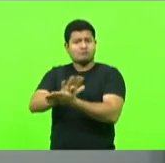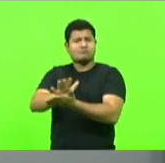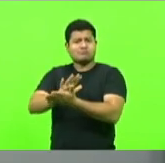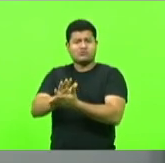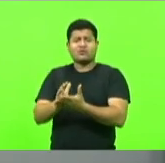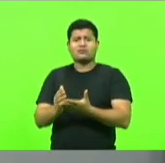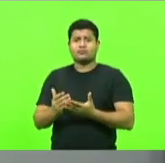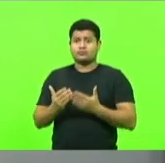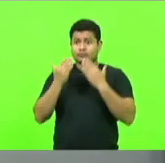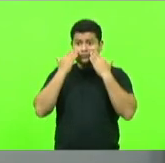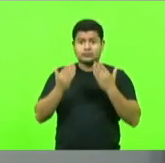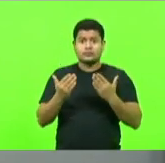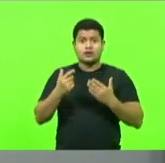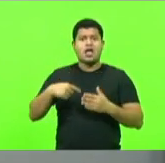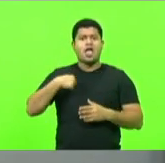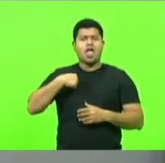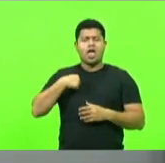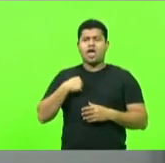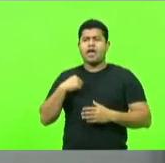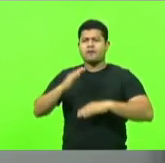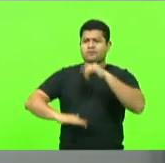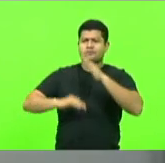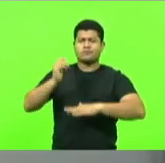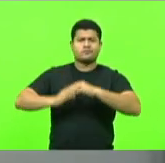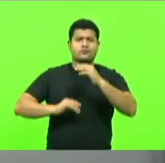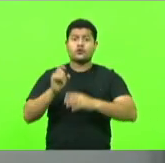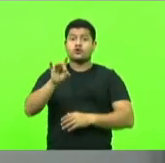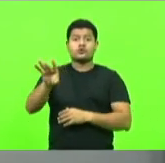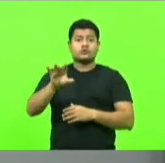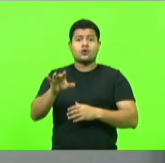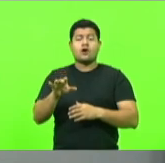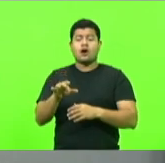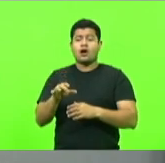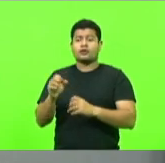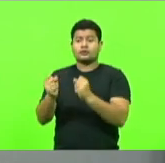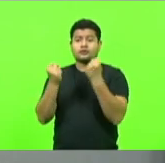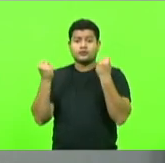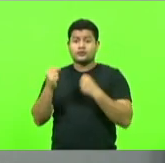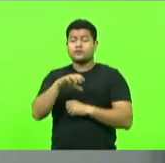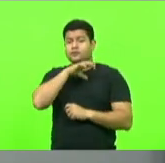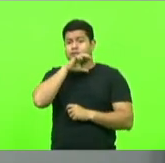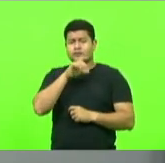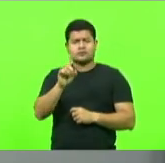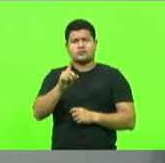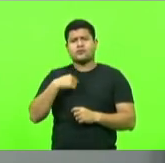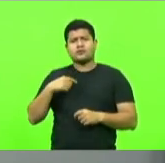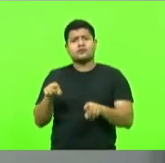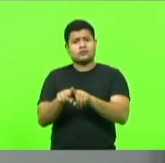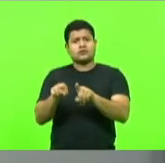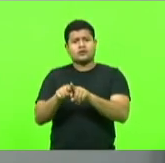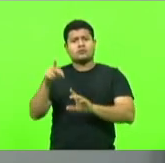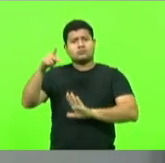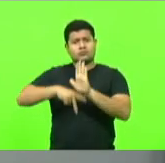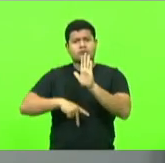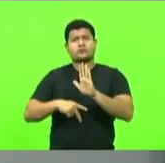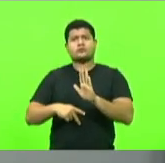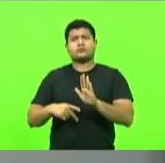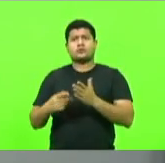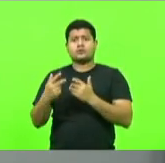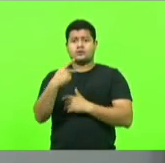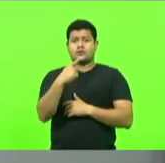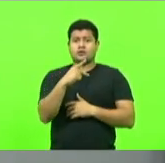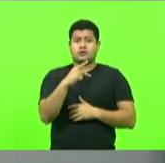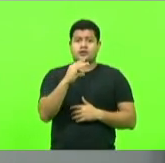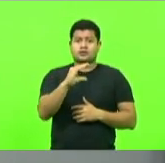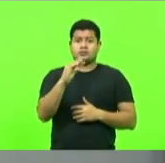Então, eu não atuo só na proteção animal. Nós temos um projeto tramitando, de minha autoria, junto com outros colegas, que é o CPF na